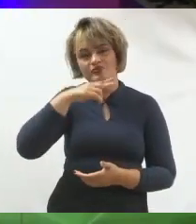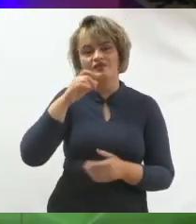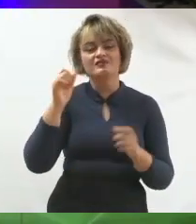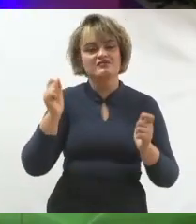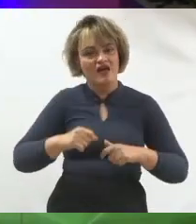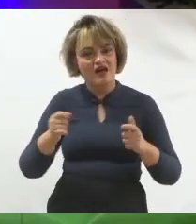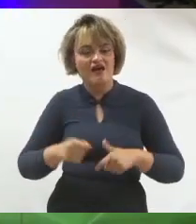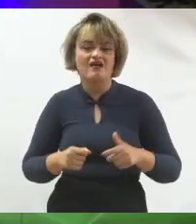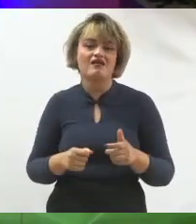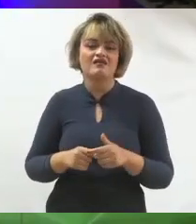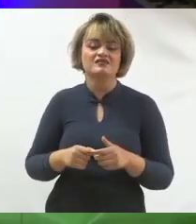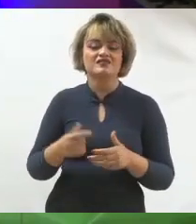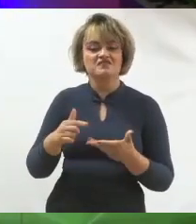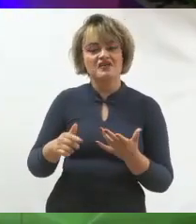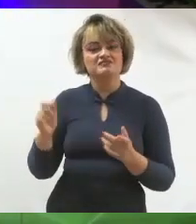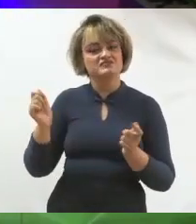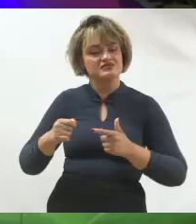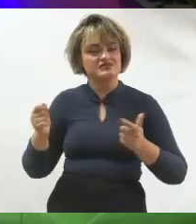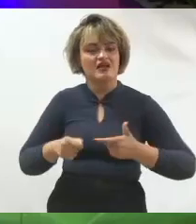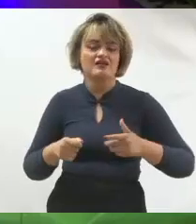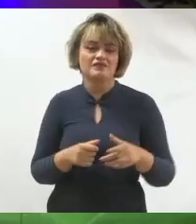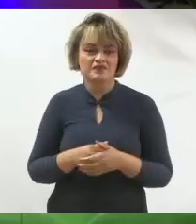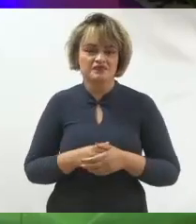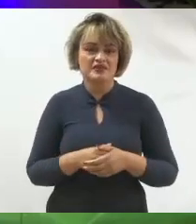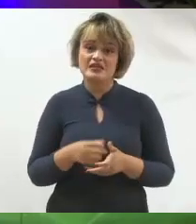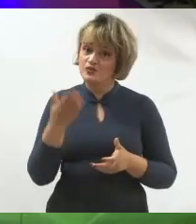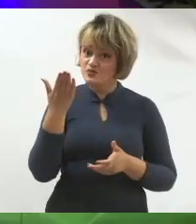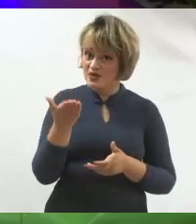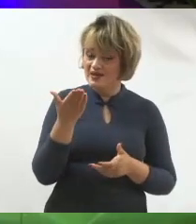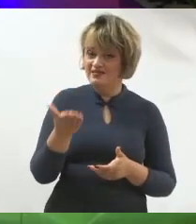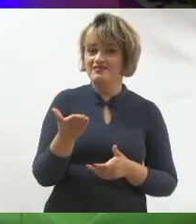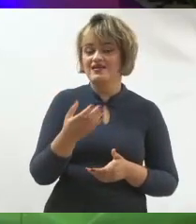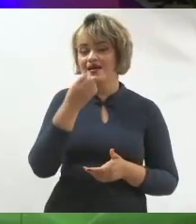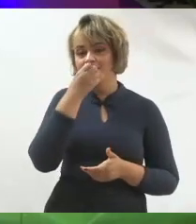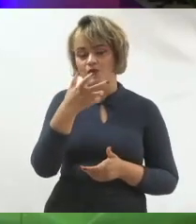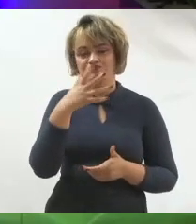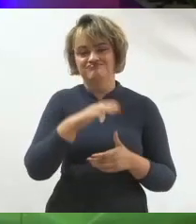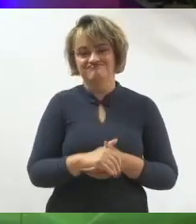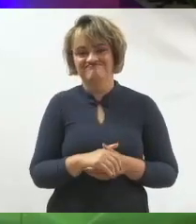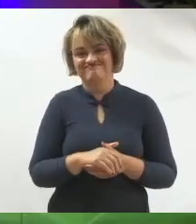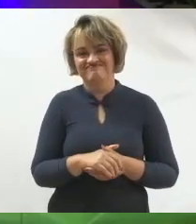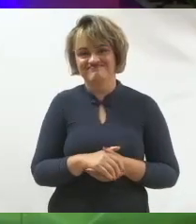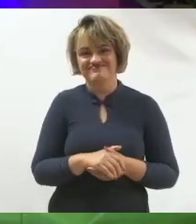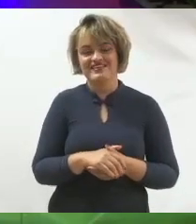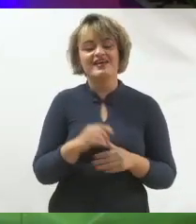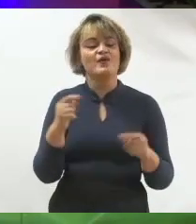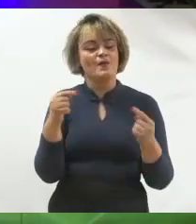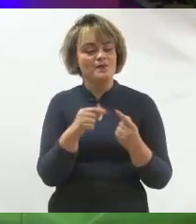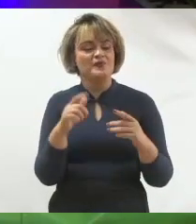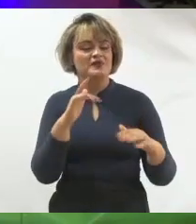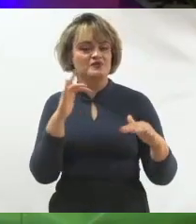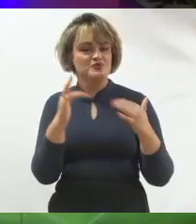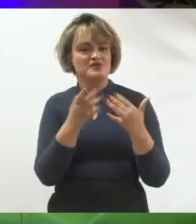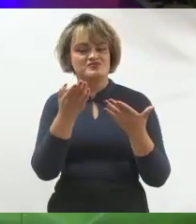que você tem algo a contribuir. Então, use disso. Isso é a sua maior ferramenta para as suas redes sociais.